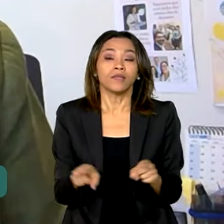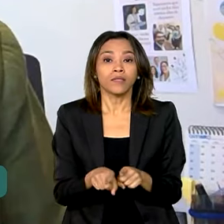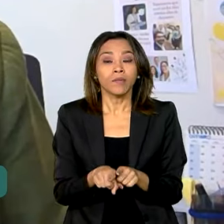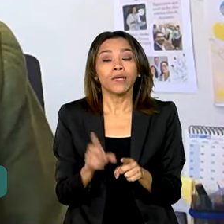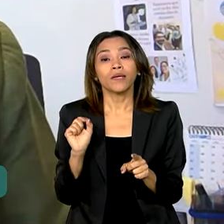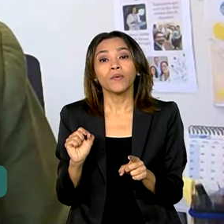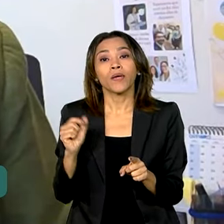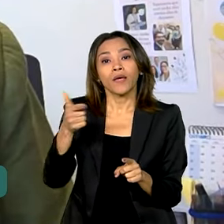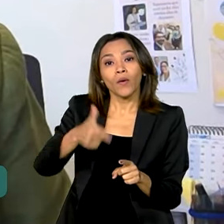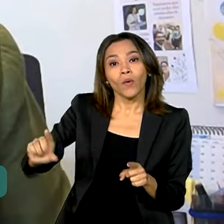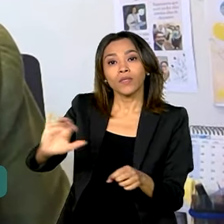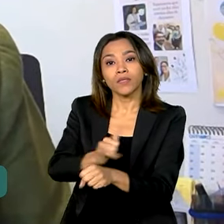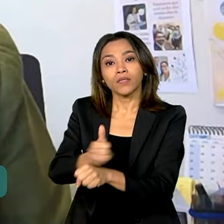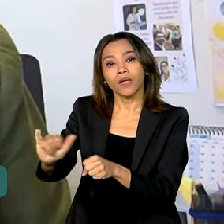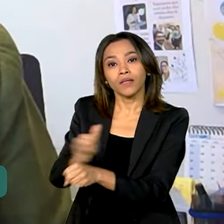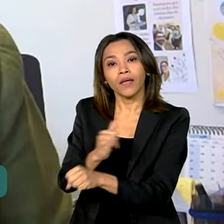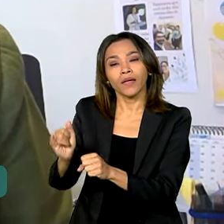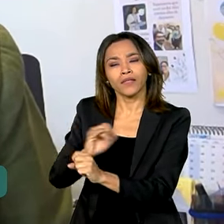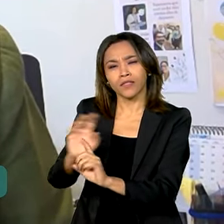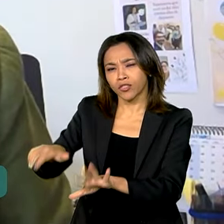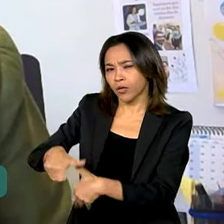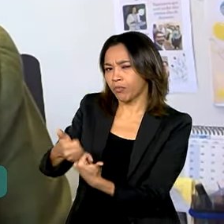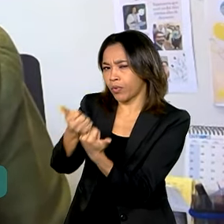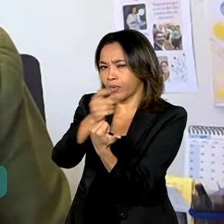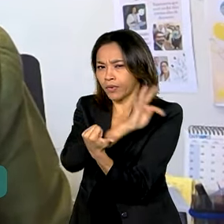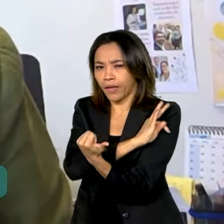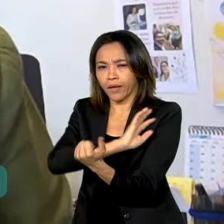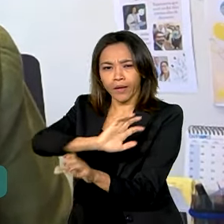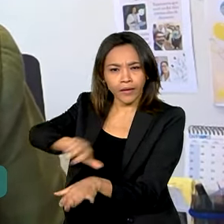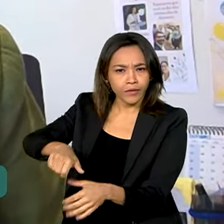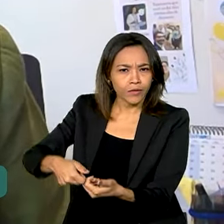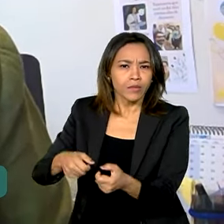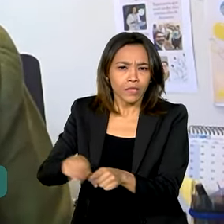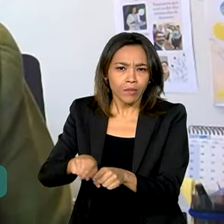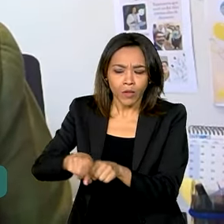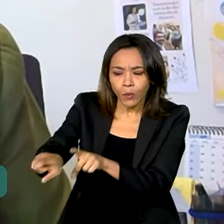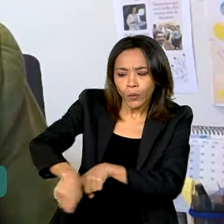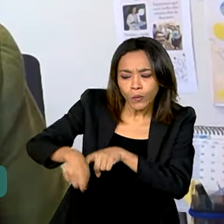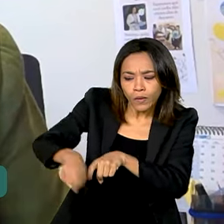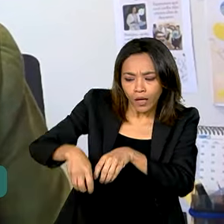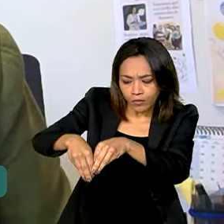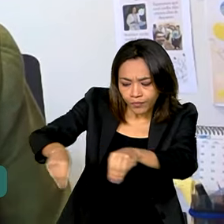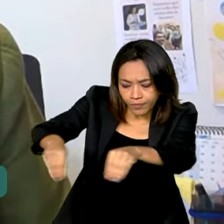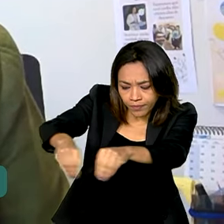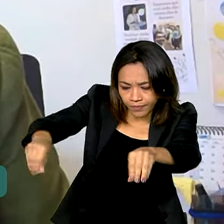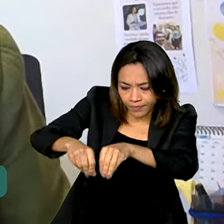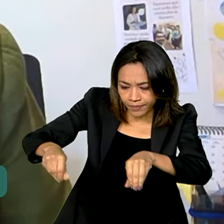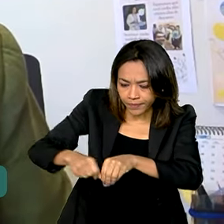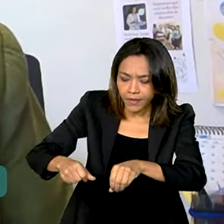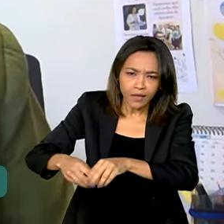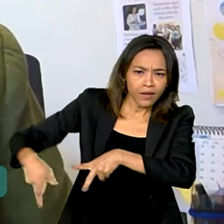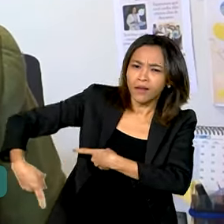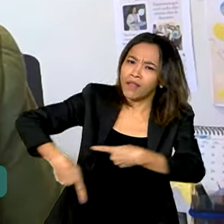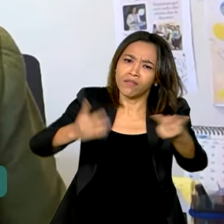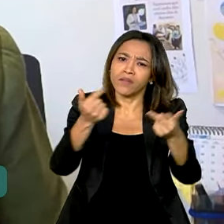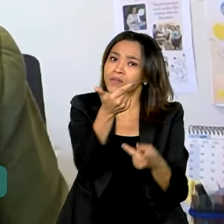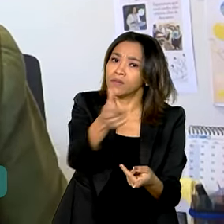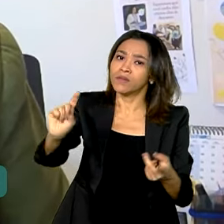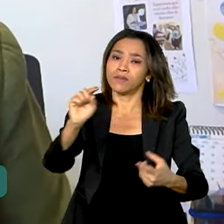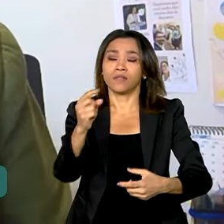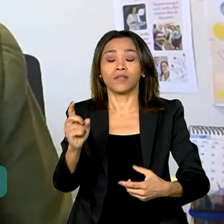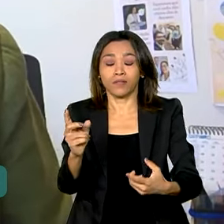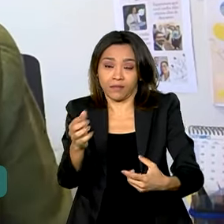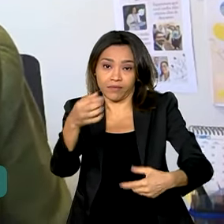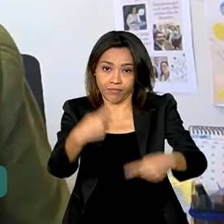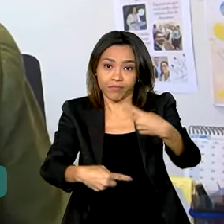ações de caráter, assistência técnica, extensão rural, levando também outras ações, outras políticas públicas, como